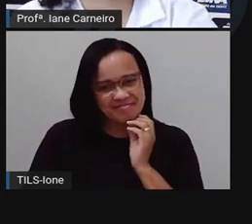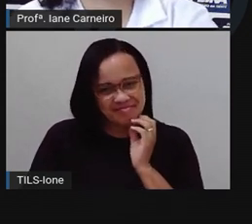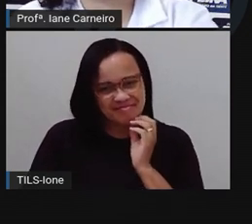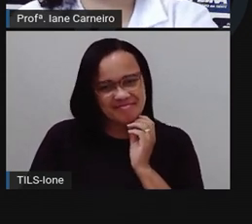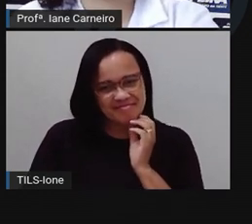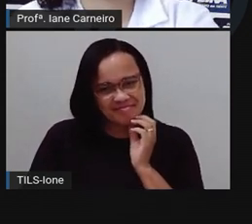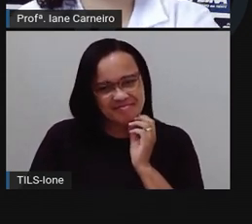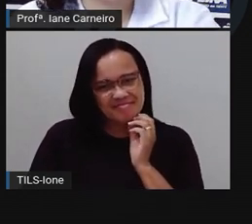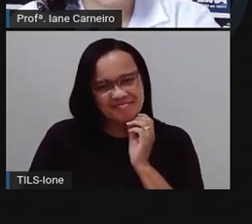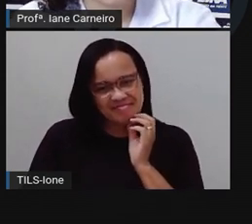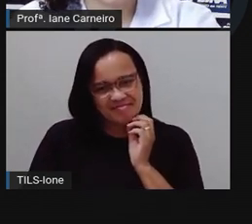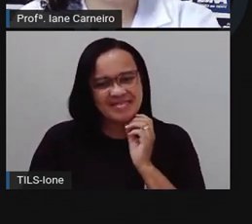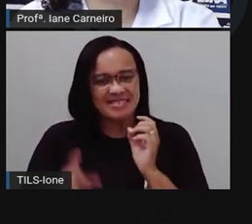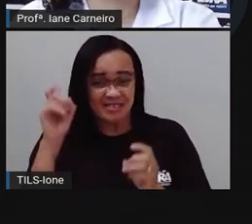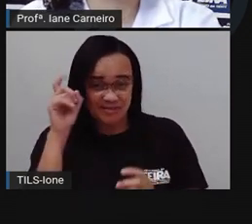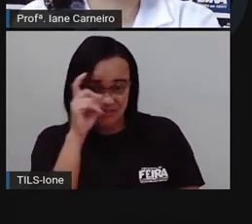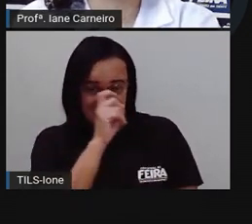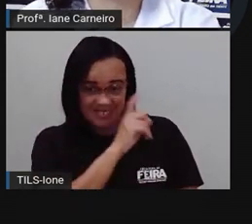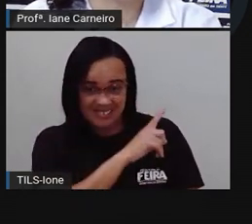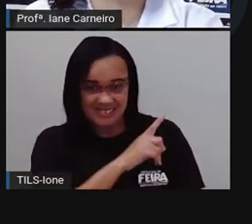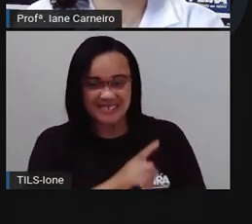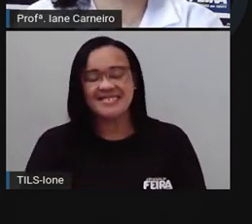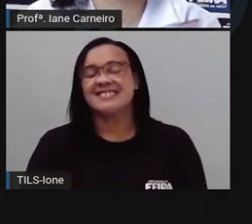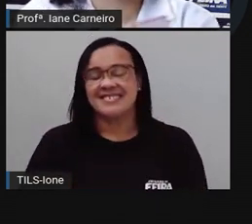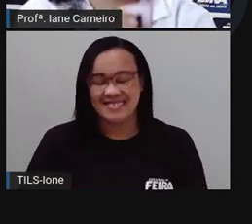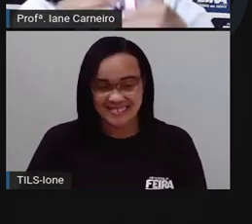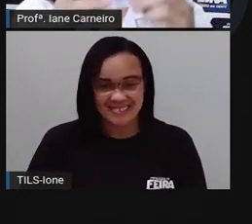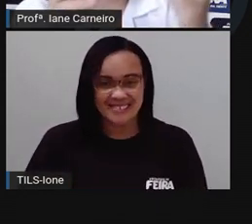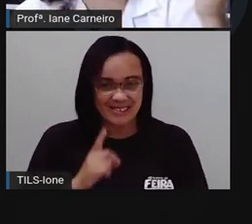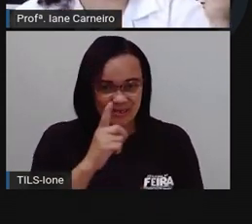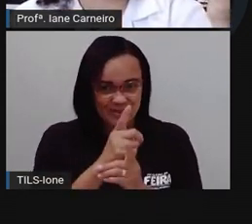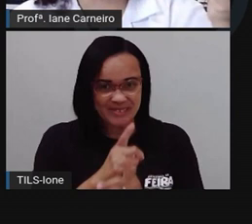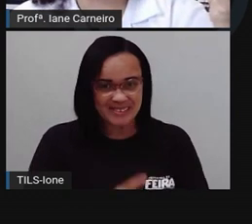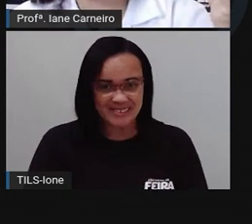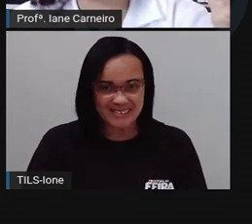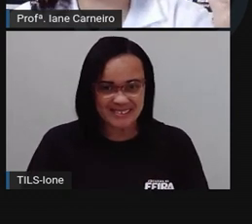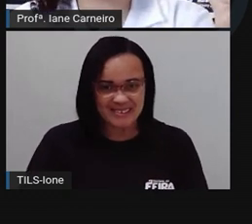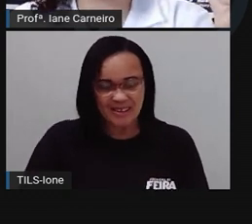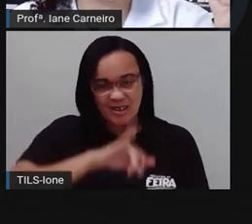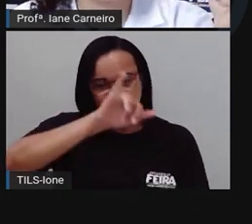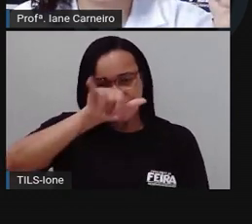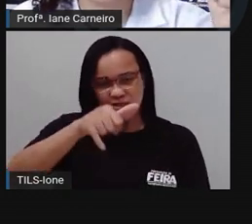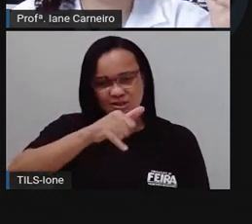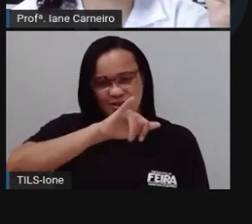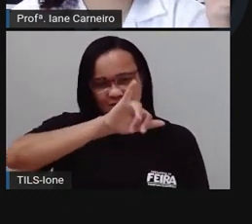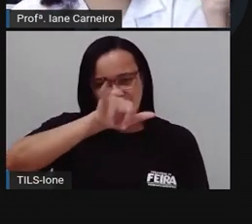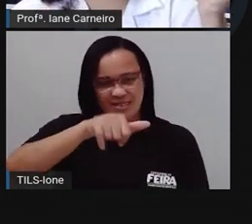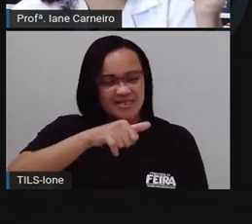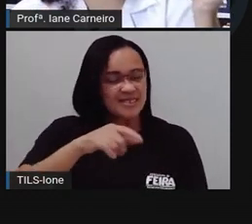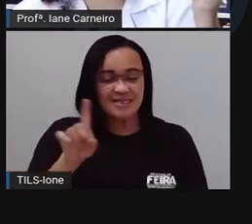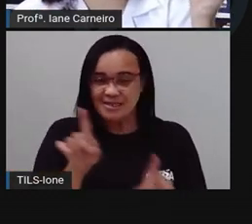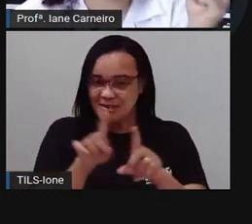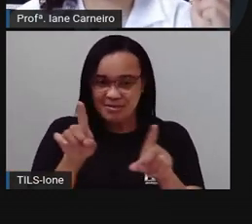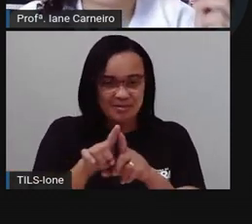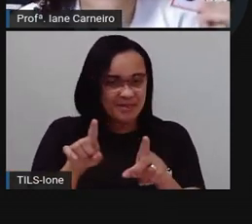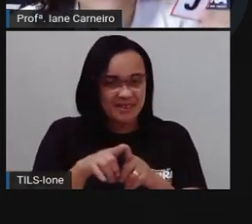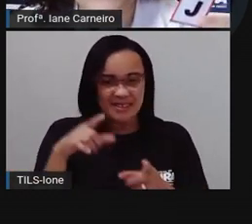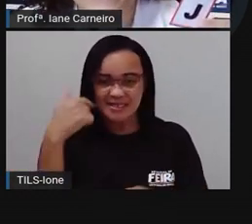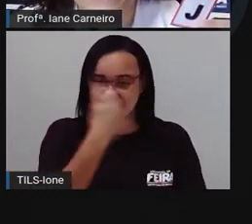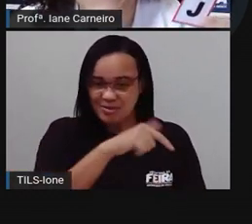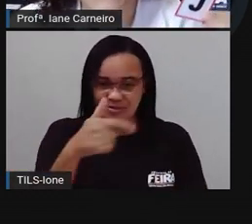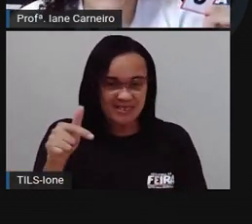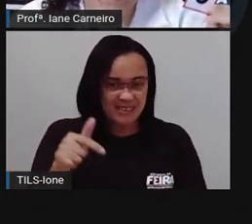Vamos lá. Tá difícil, tá difícil. Ó, o G. Não tem também o G nessa